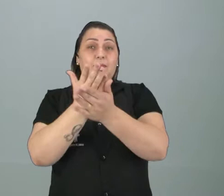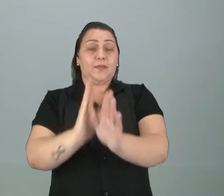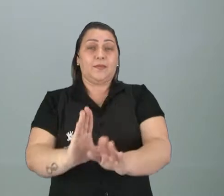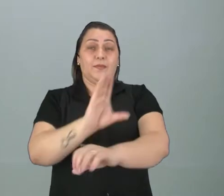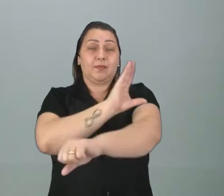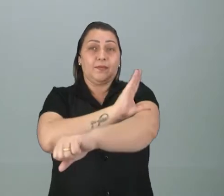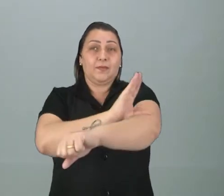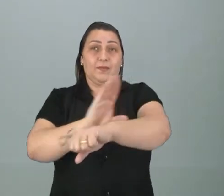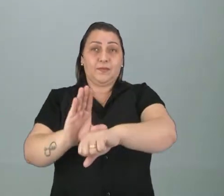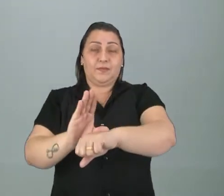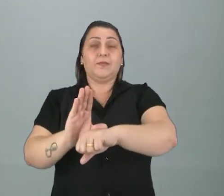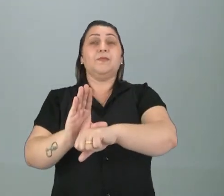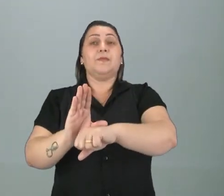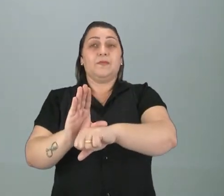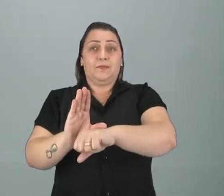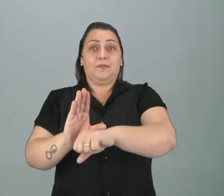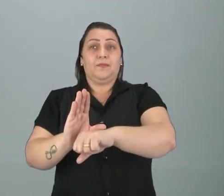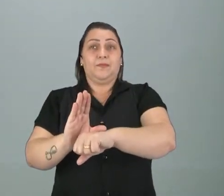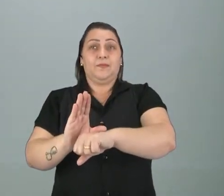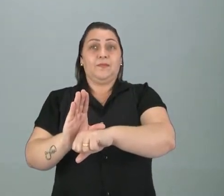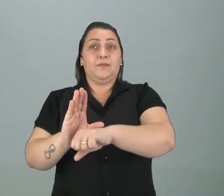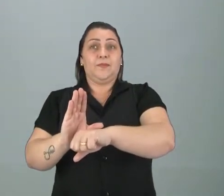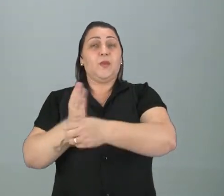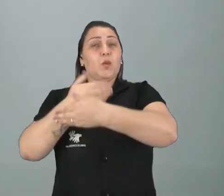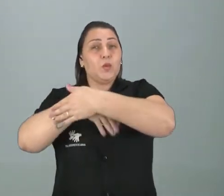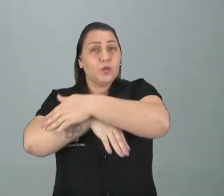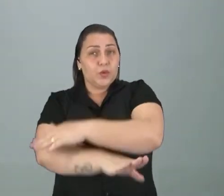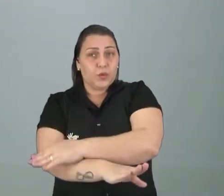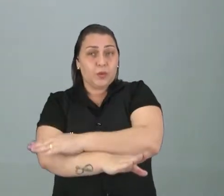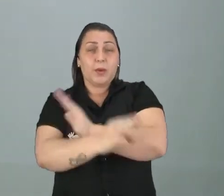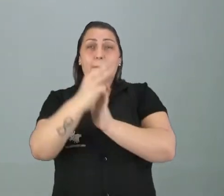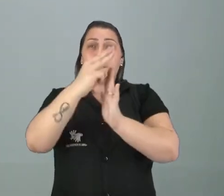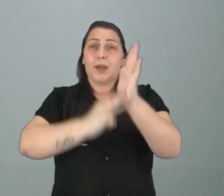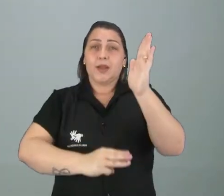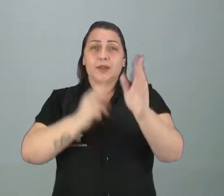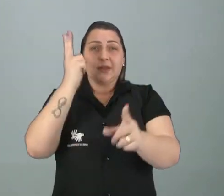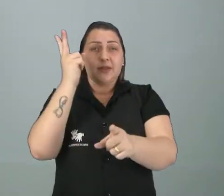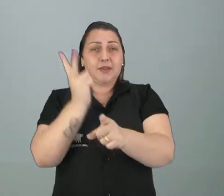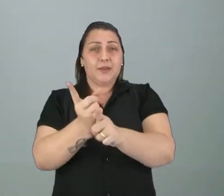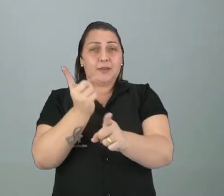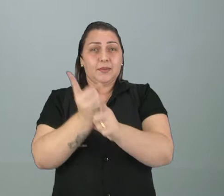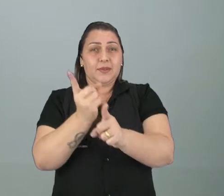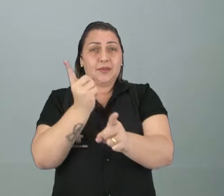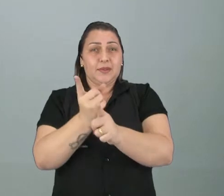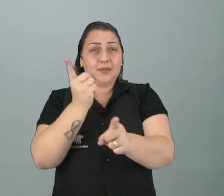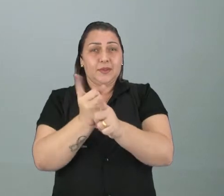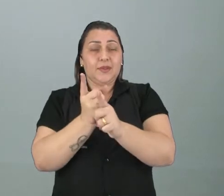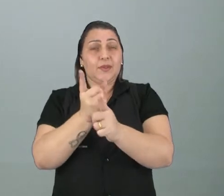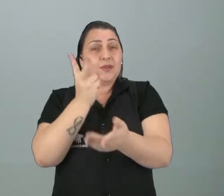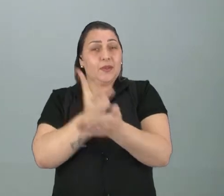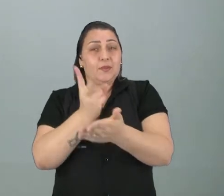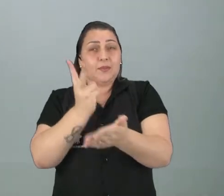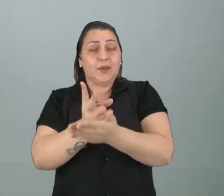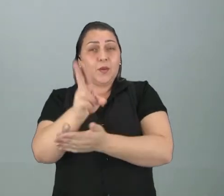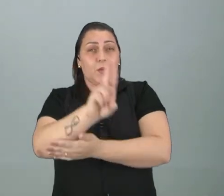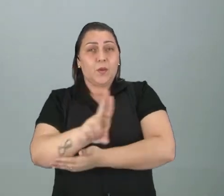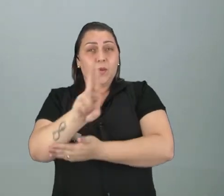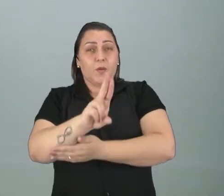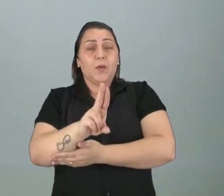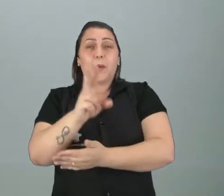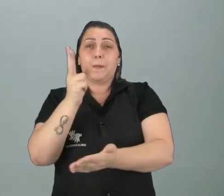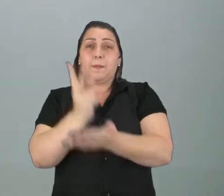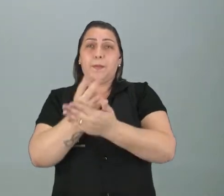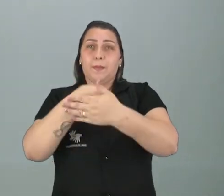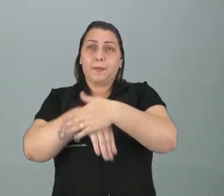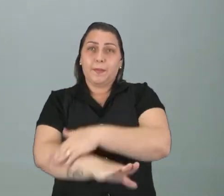daquela liturgia, não saem daquele método, né? Sempre usam o mesmo método, ok? E